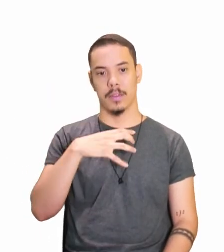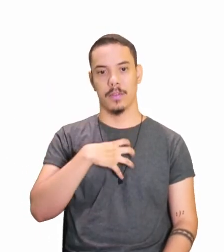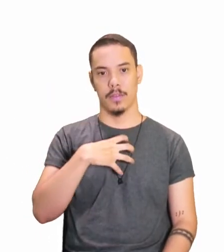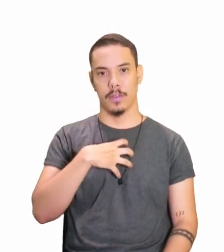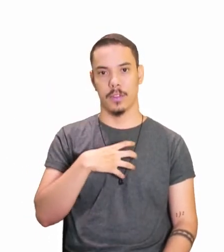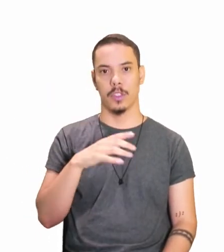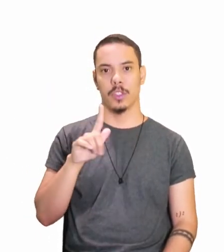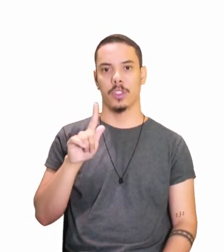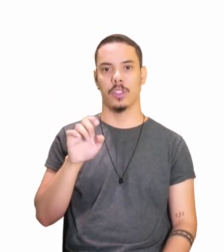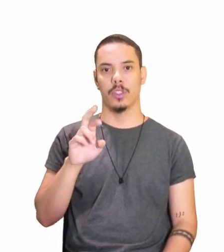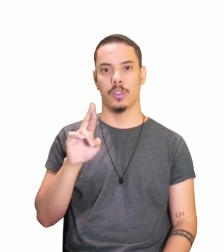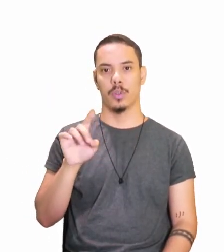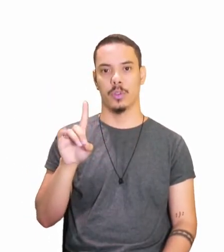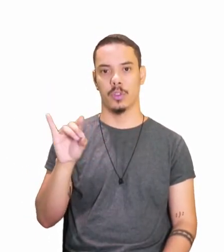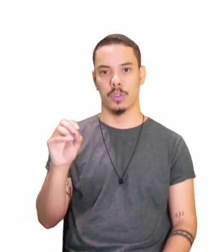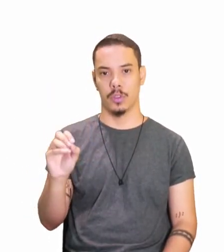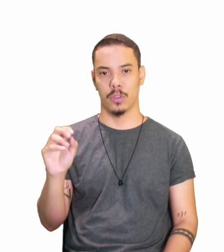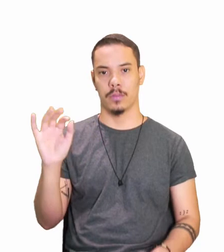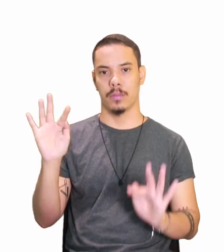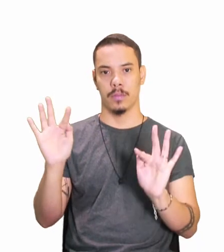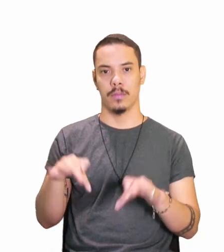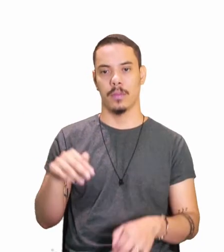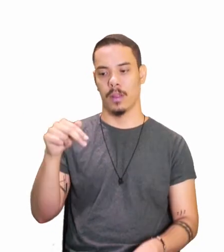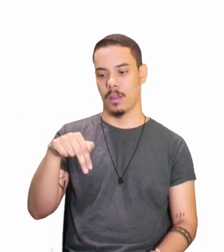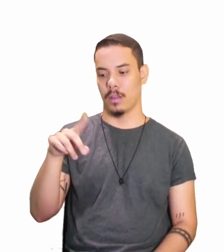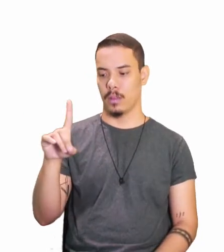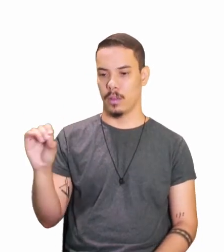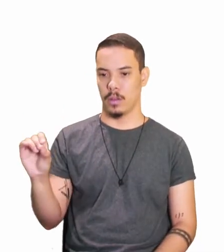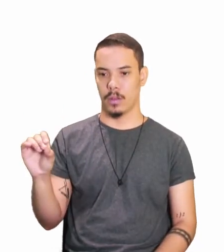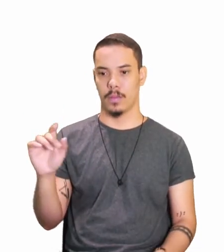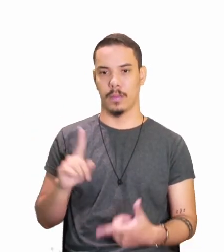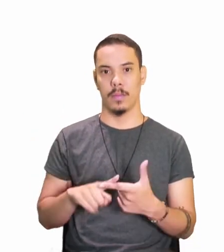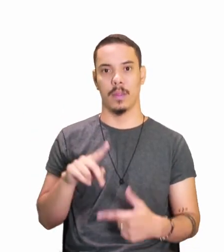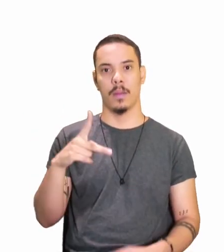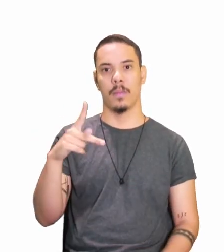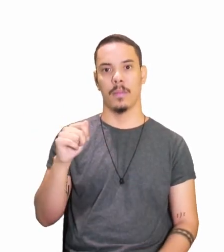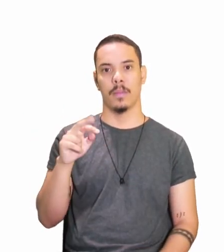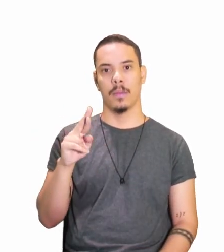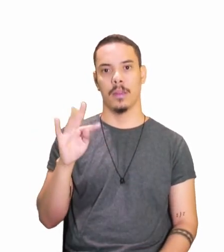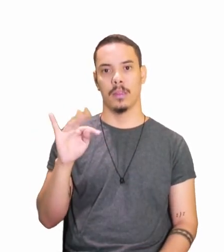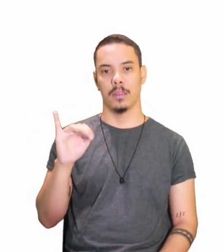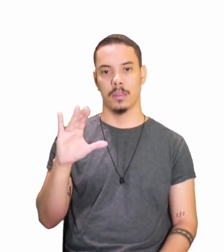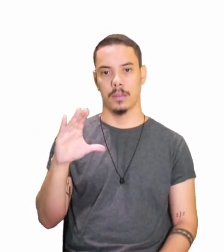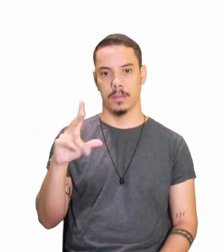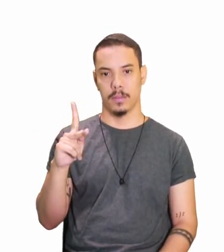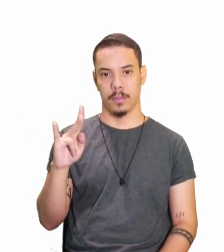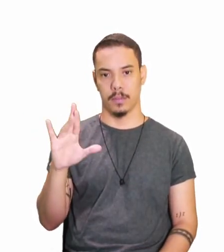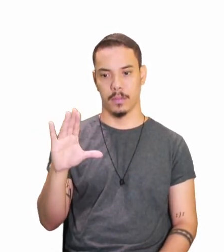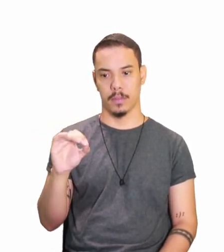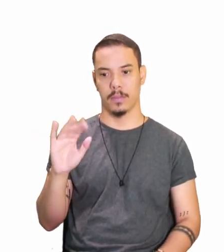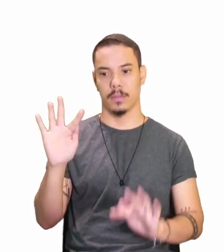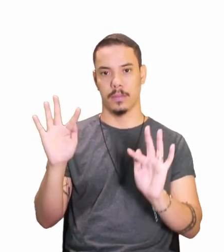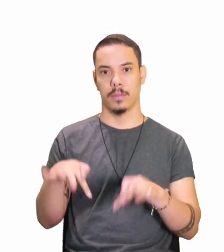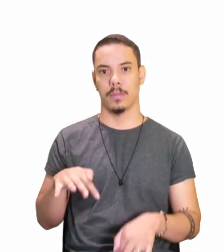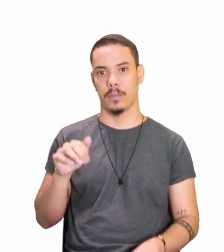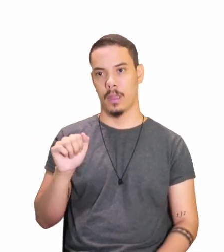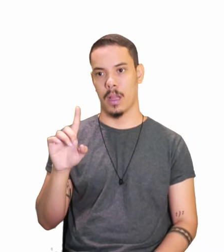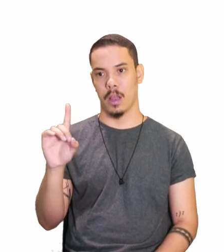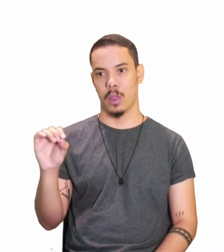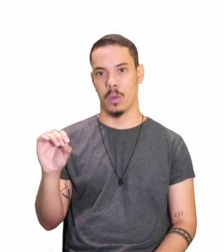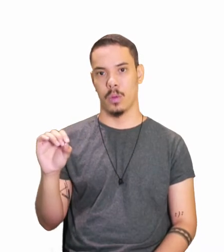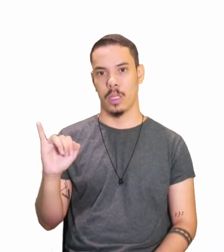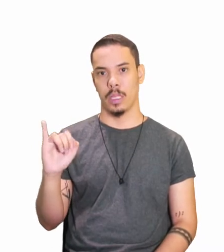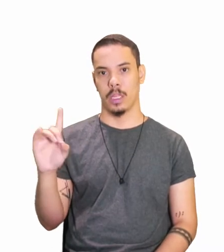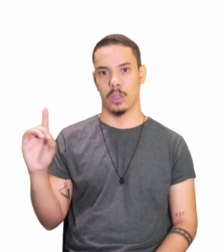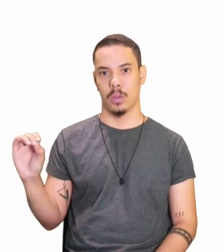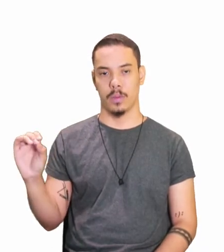gerúndio, terminação, NDO, particípio, terminação, ADO, OIDO,